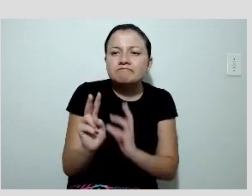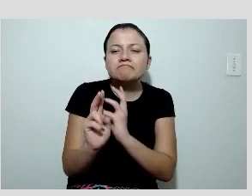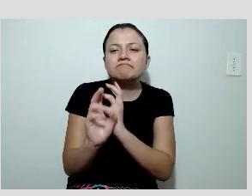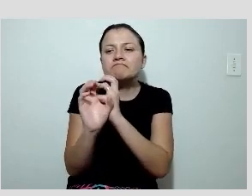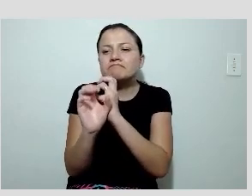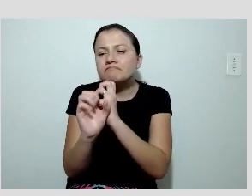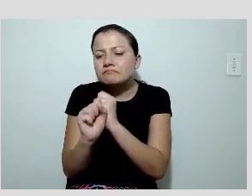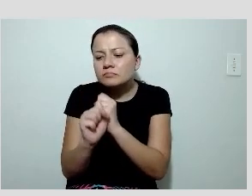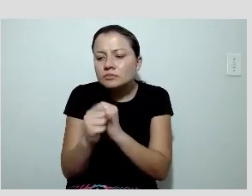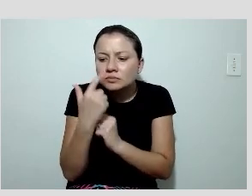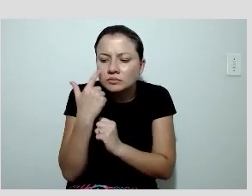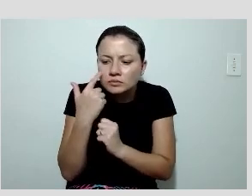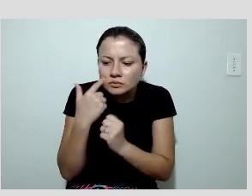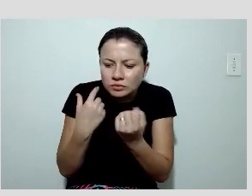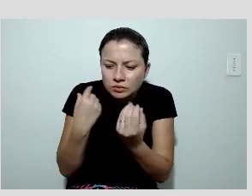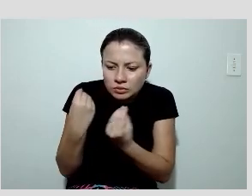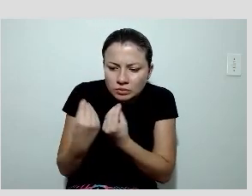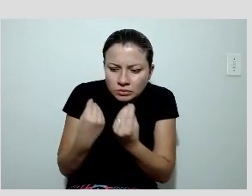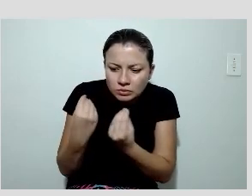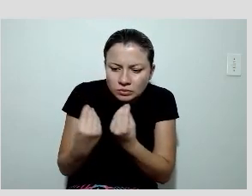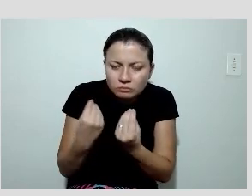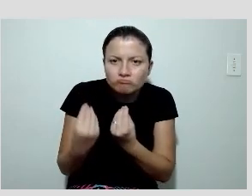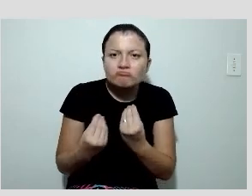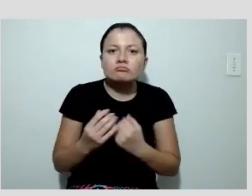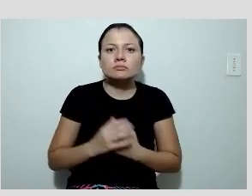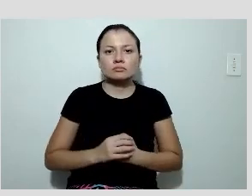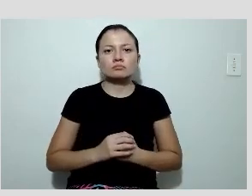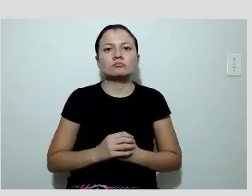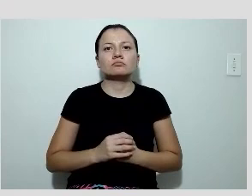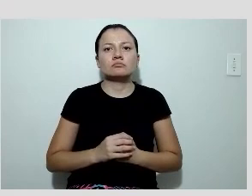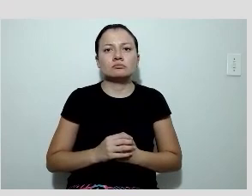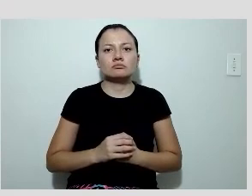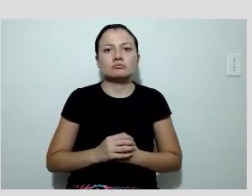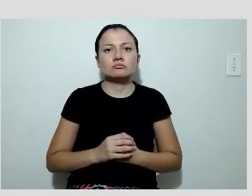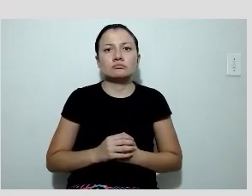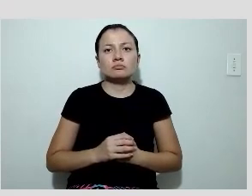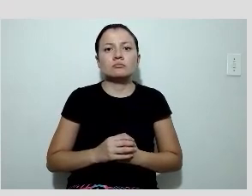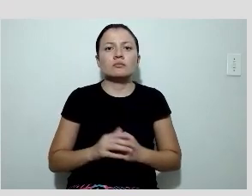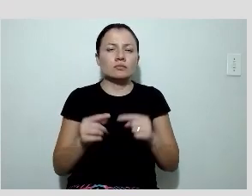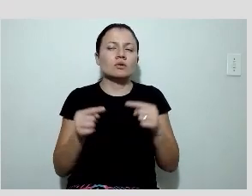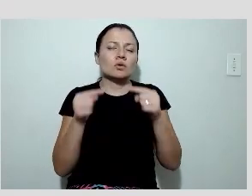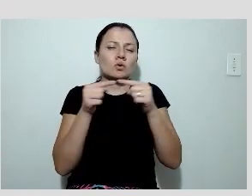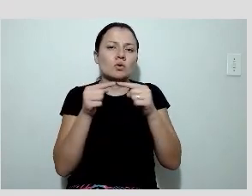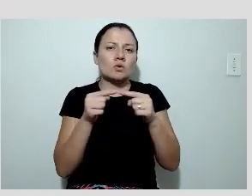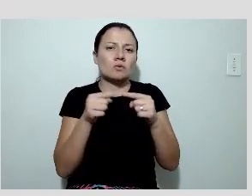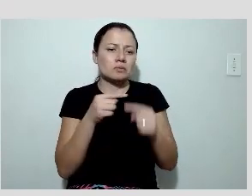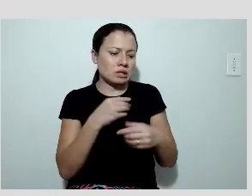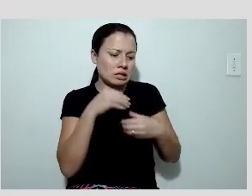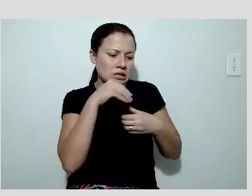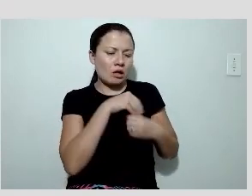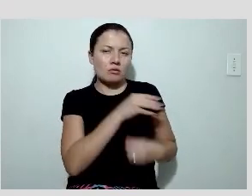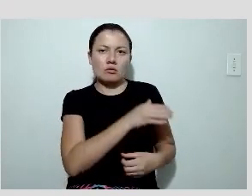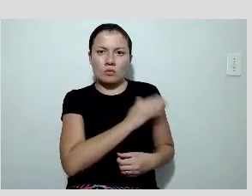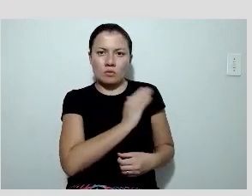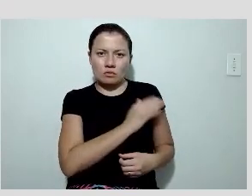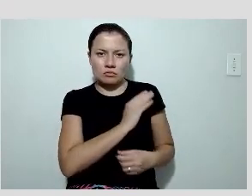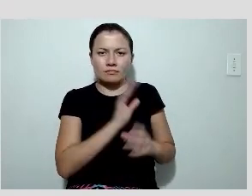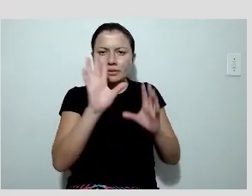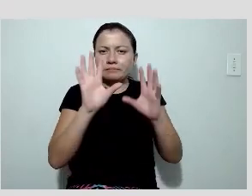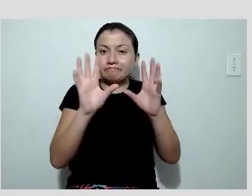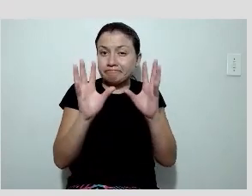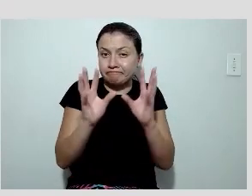da reserva de fluxo e do fluxo nos vários territórios coronarianos. Então, para concluir,